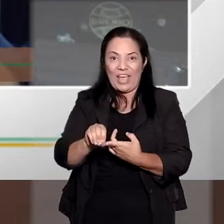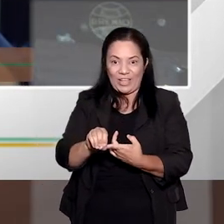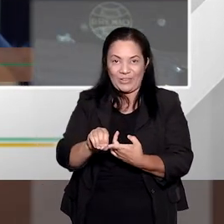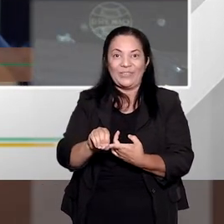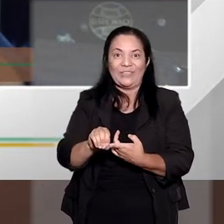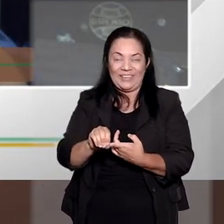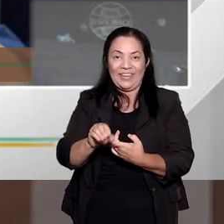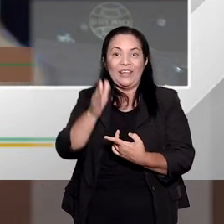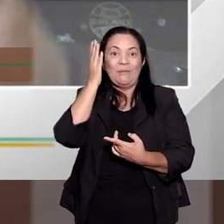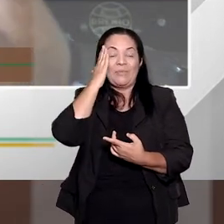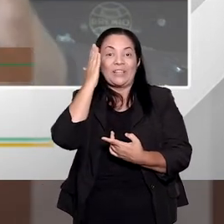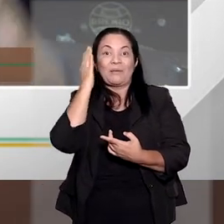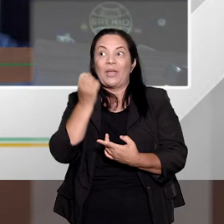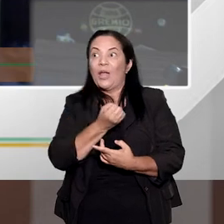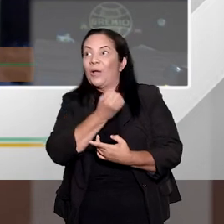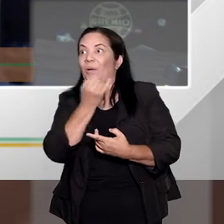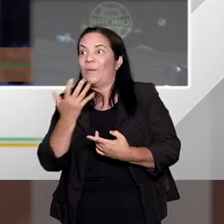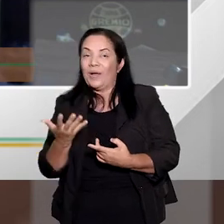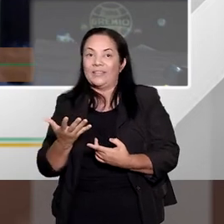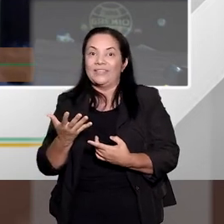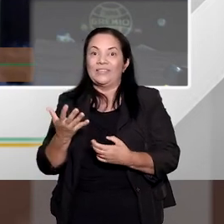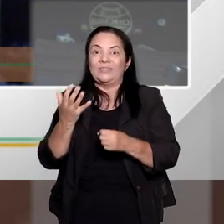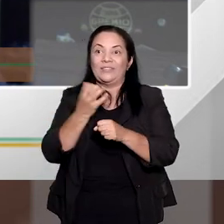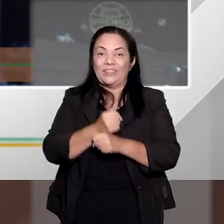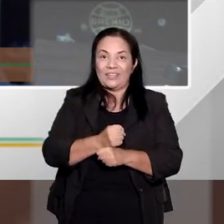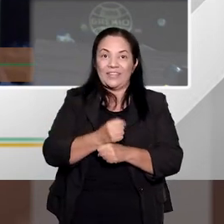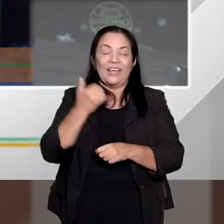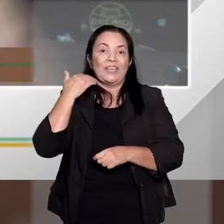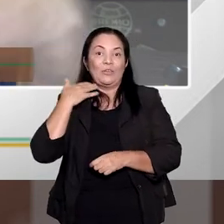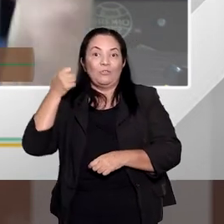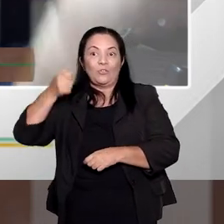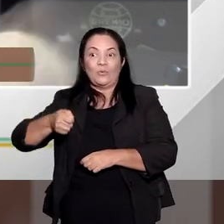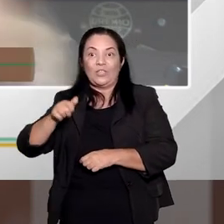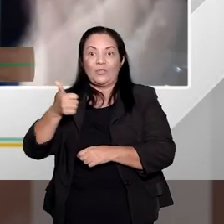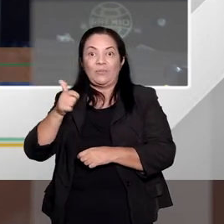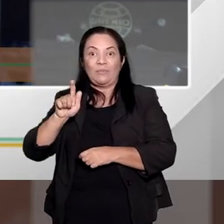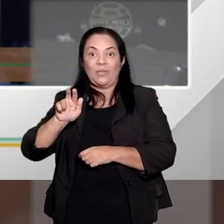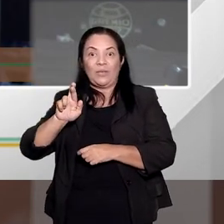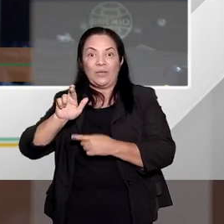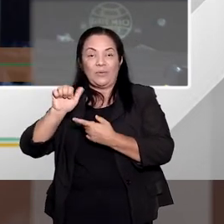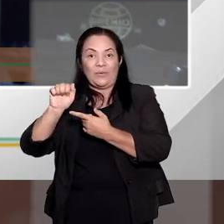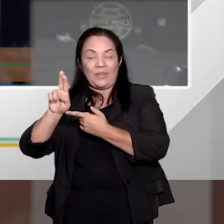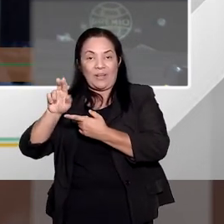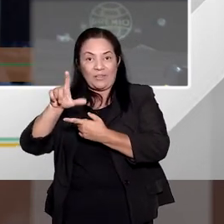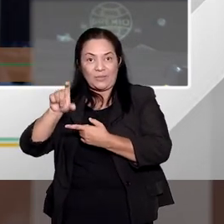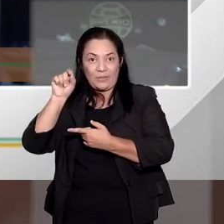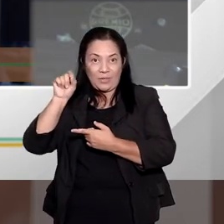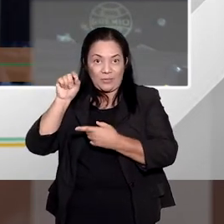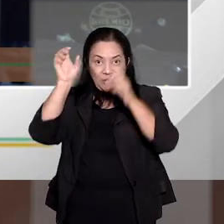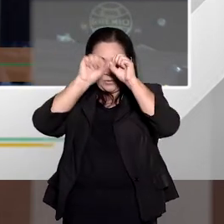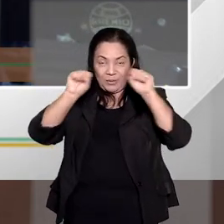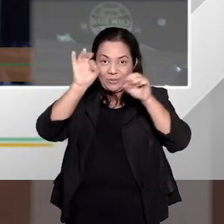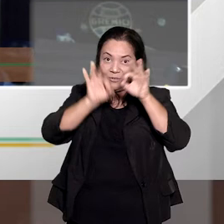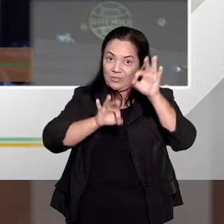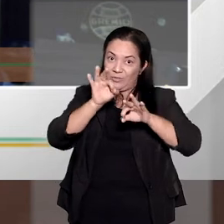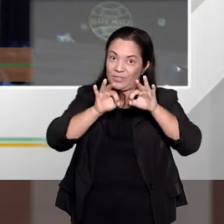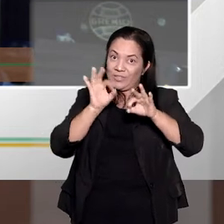dosimetria da pena que foi adotada pelo juiz de primeiro grau e confirmada ou não pelo Tribunal de Justiça.